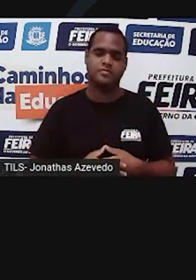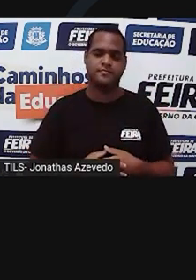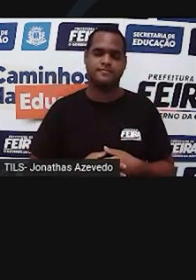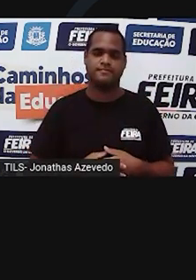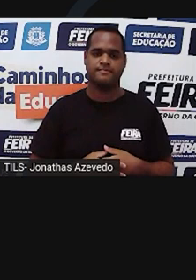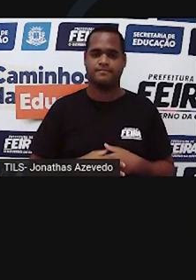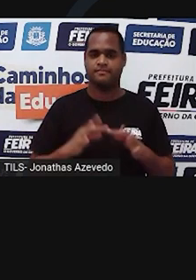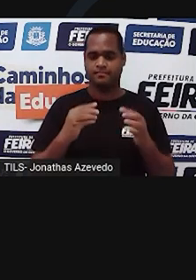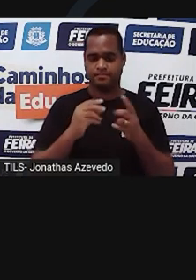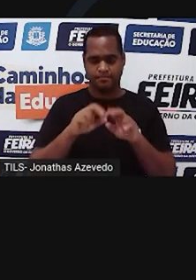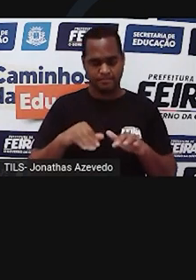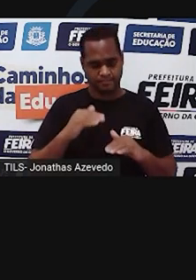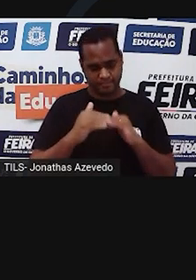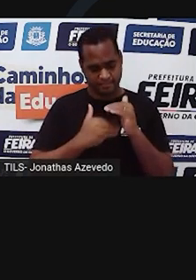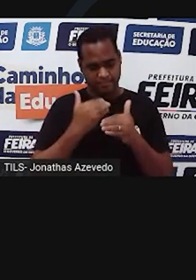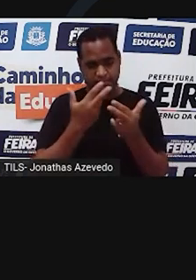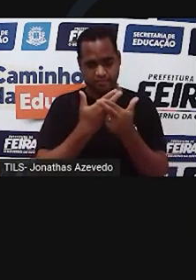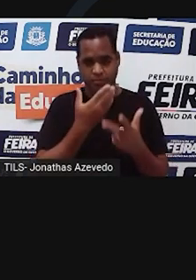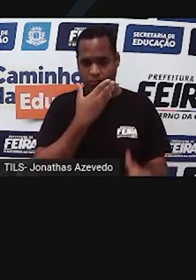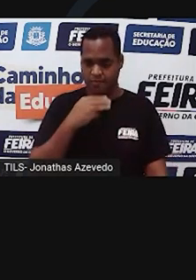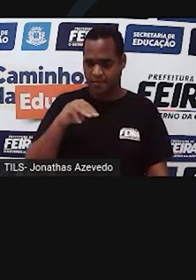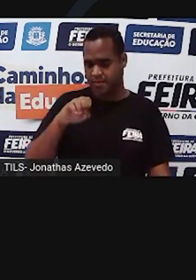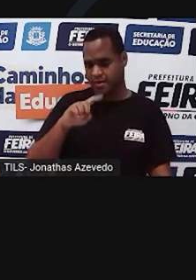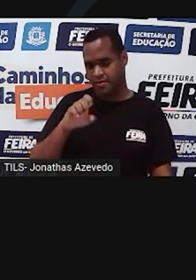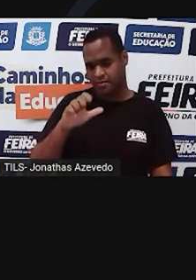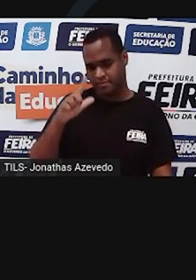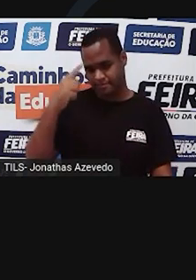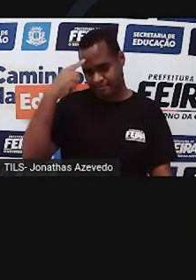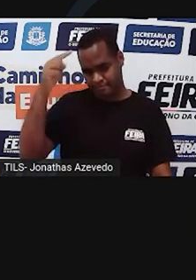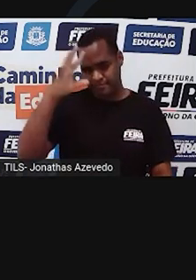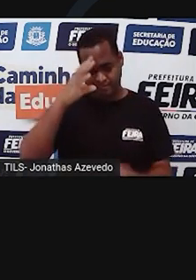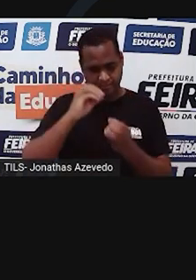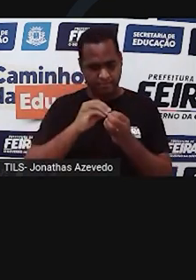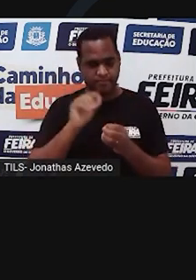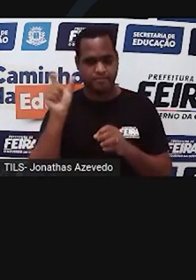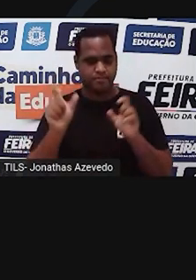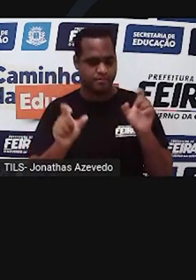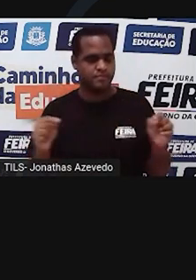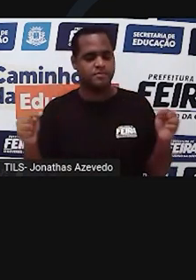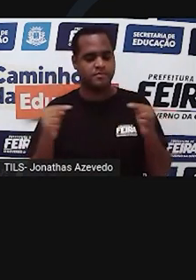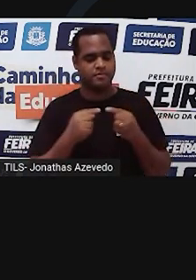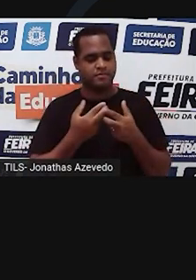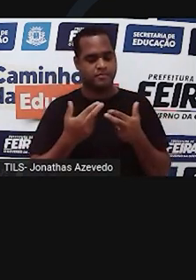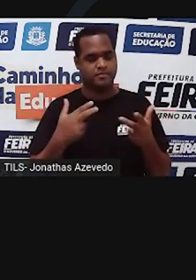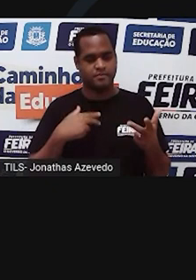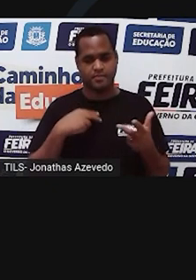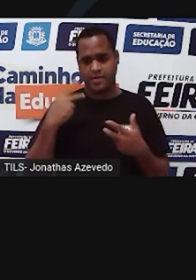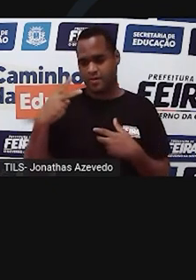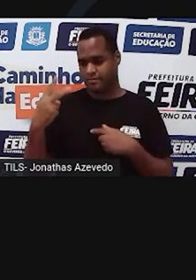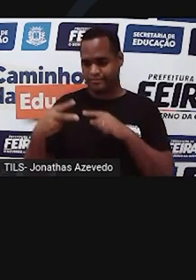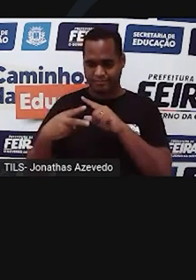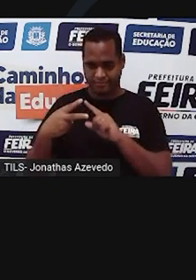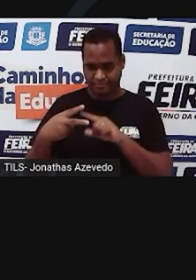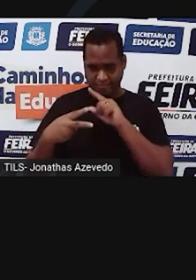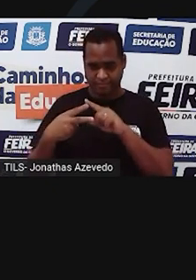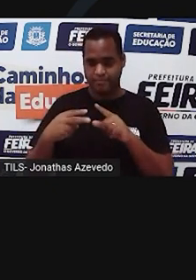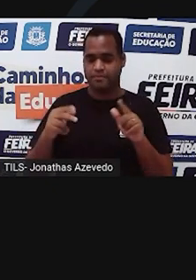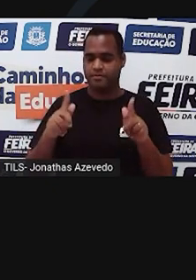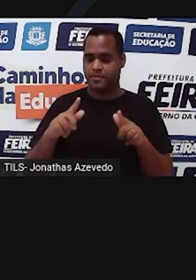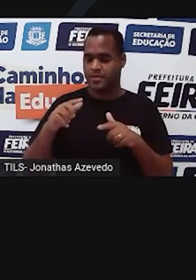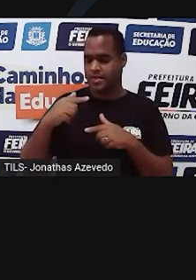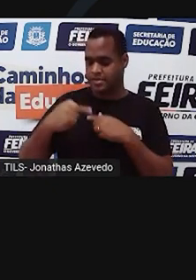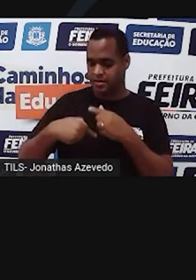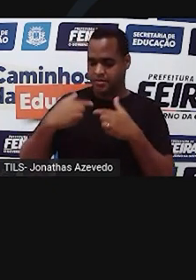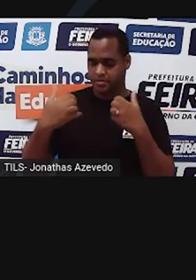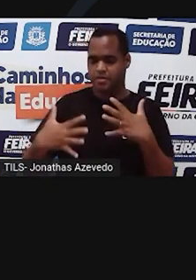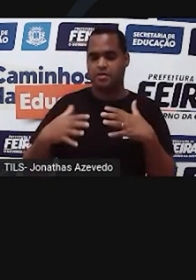todo esse procedimento, Mendel concluiu que cada característica é determinada por um par de fatores, que são os genes, que se